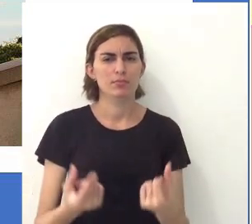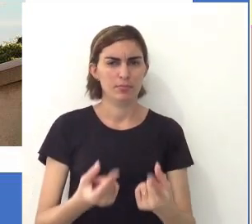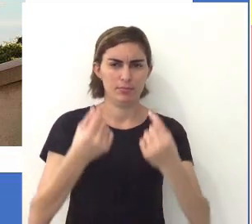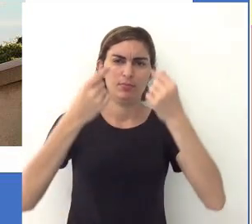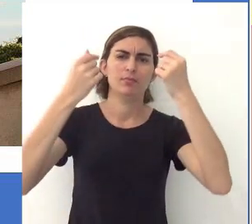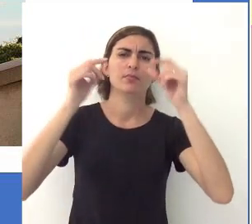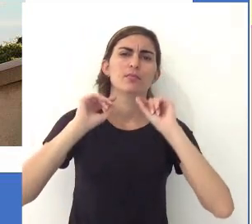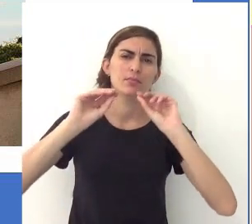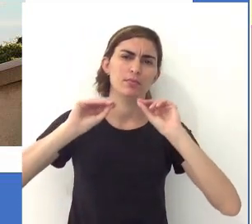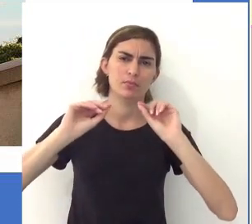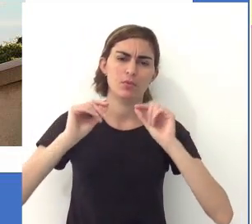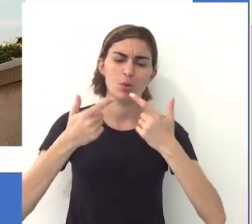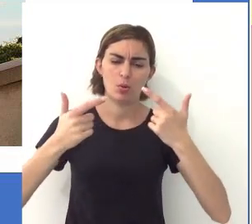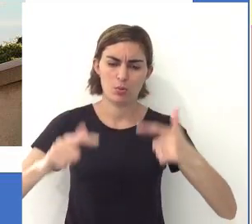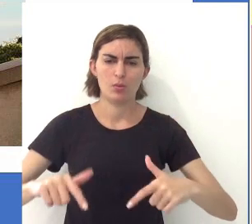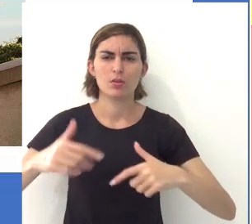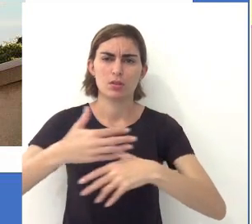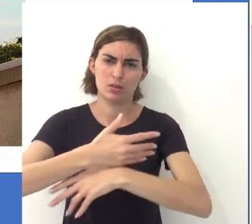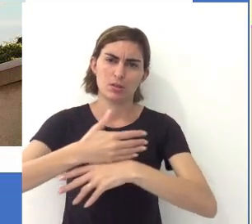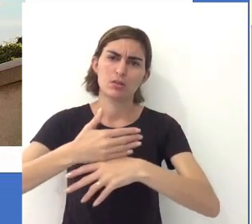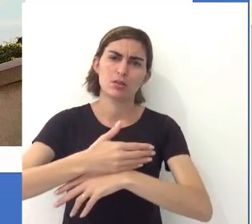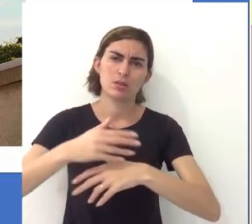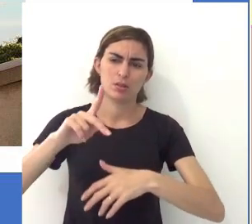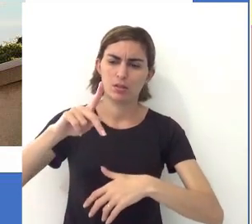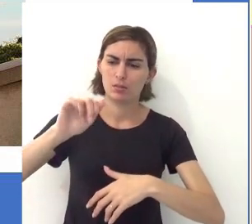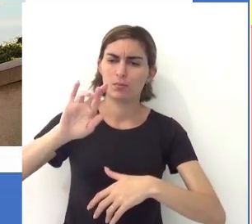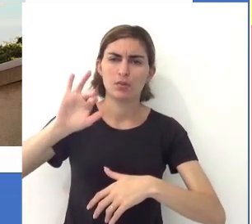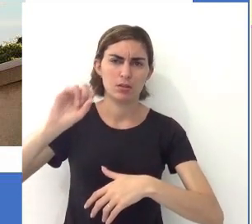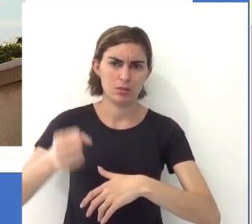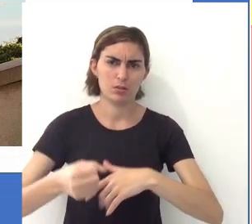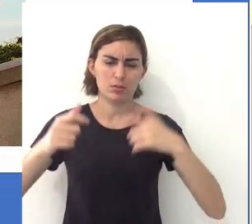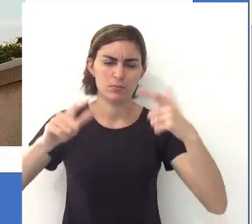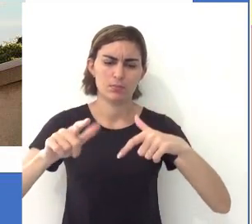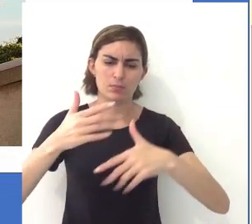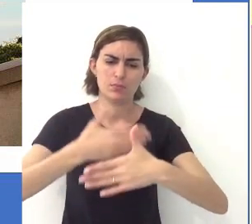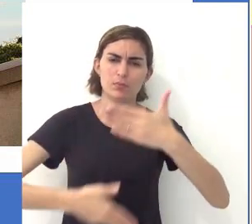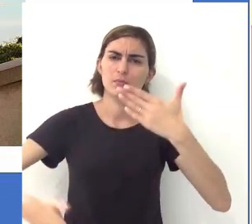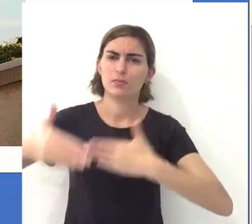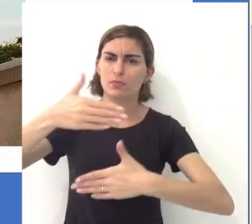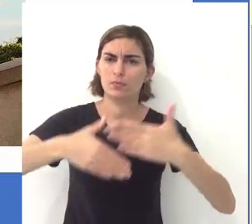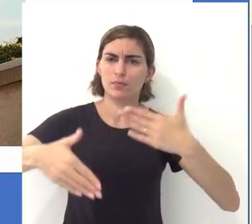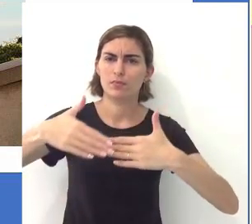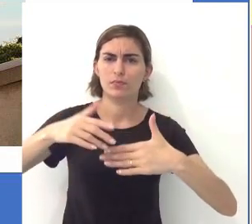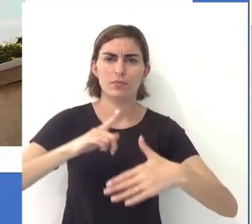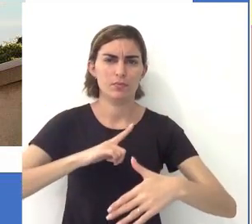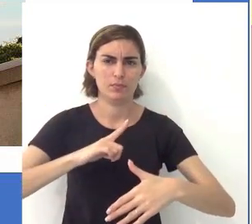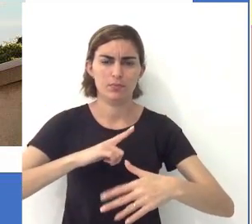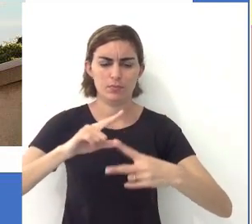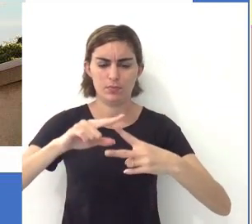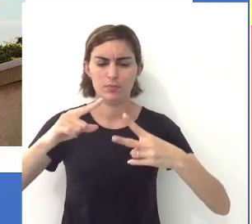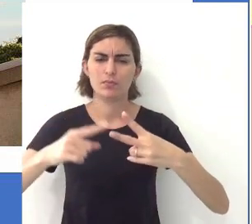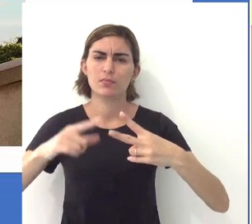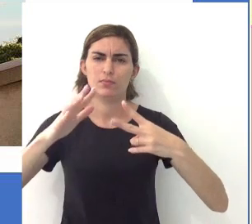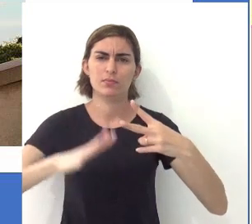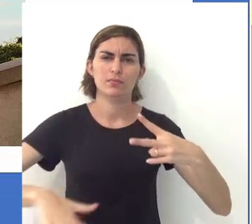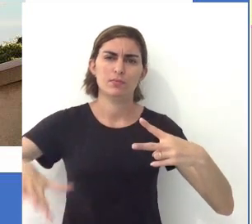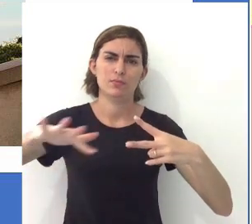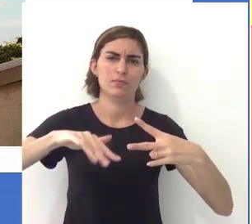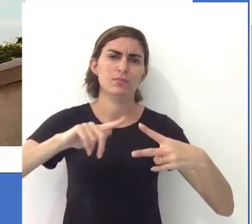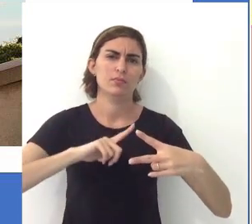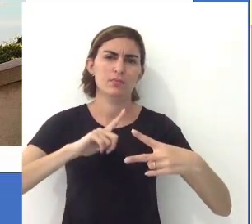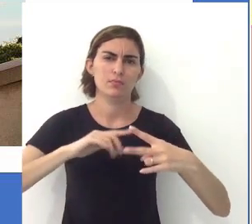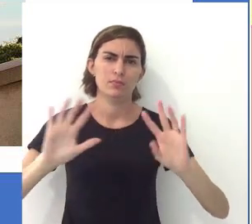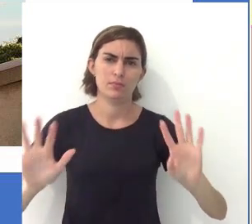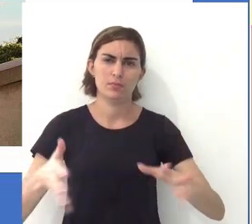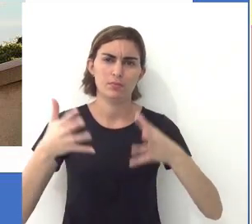recurso financeiro para quem uma hora na cidade de Paris. Então, essa relação de consumo que você vai ter nesses dois ambientes,